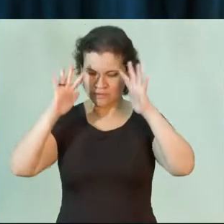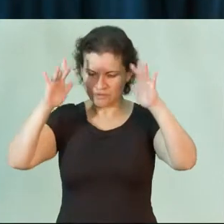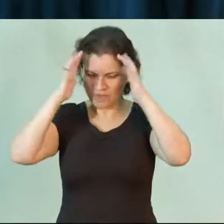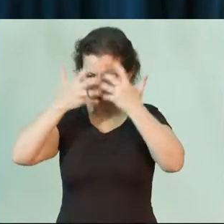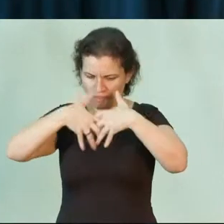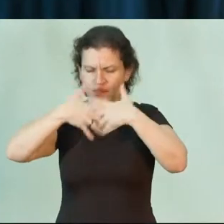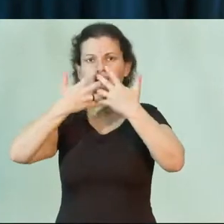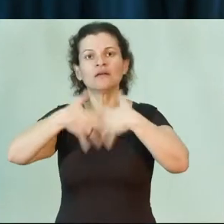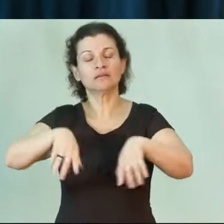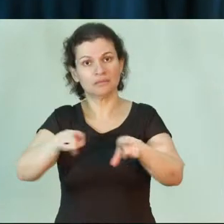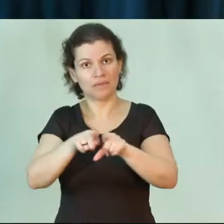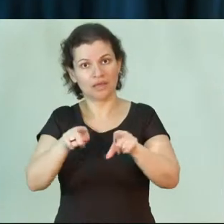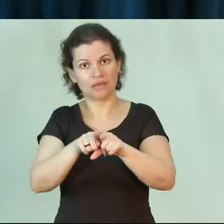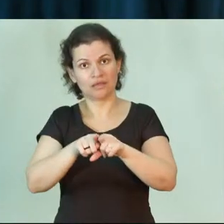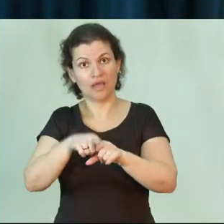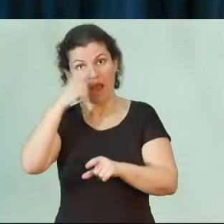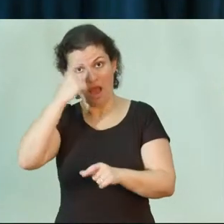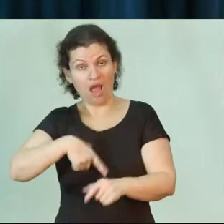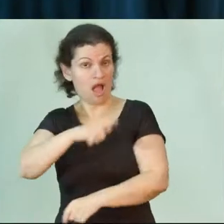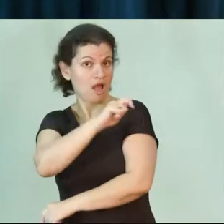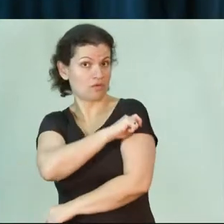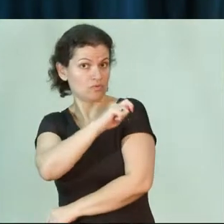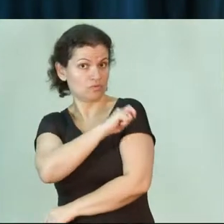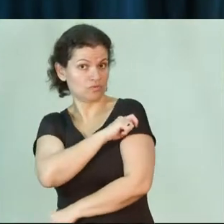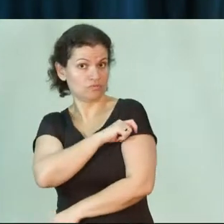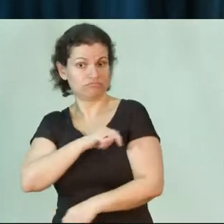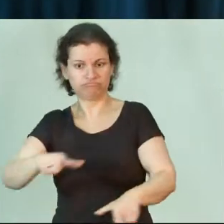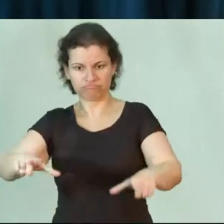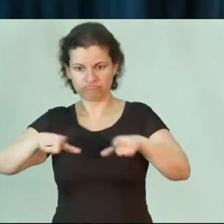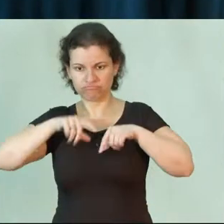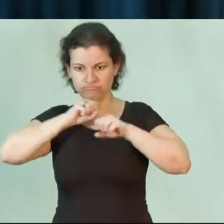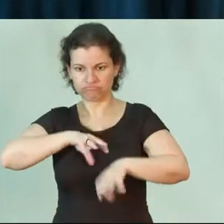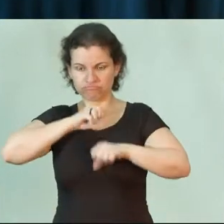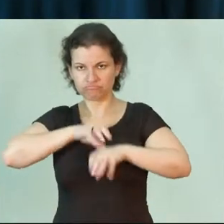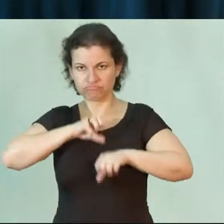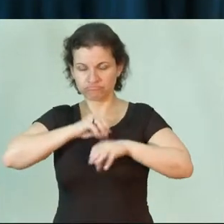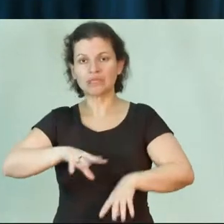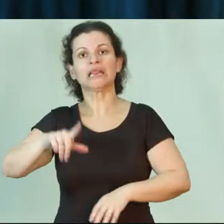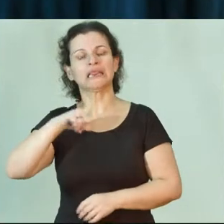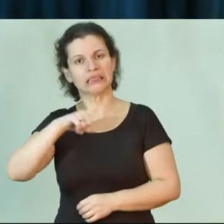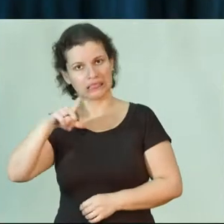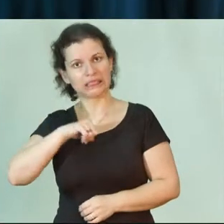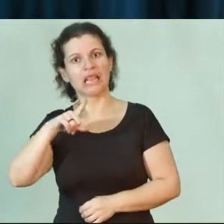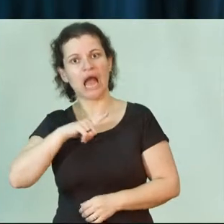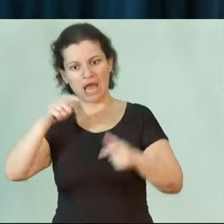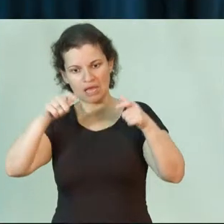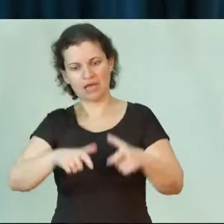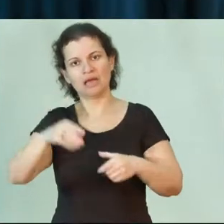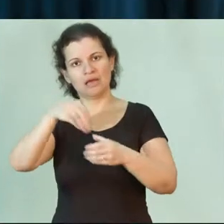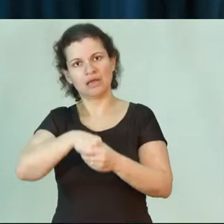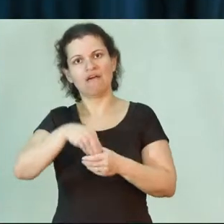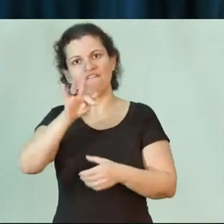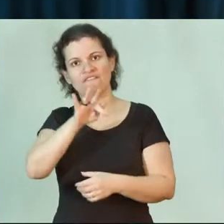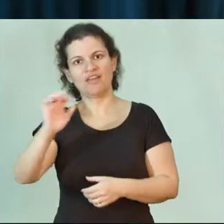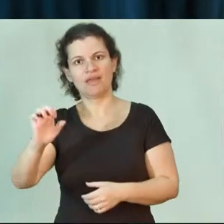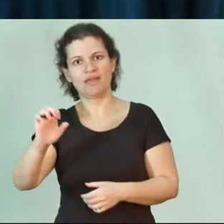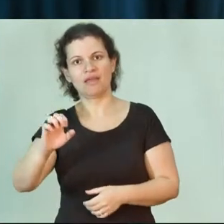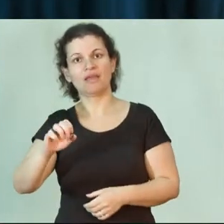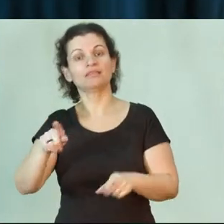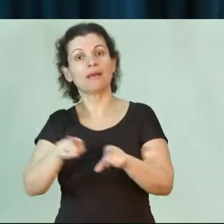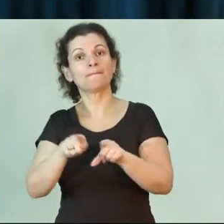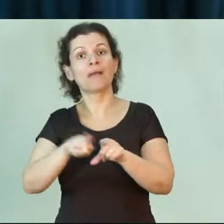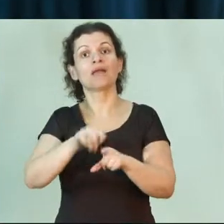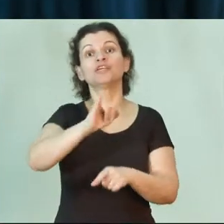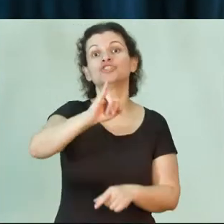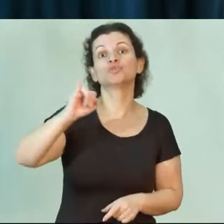reflexiva. O estudante da licenciatura, ele está no espaço da Faculdade de Educação, mas também